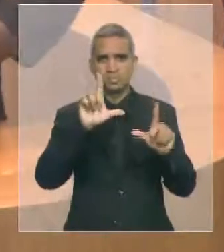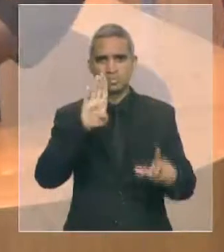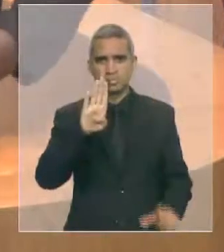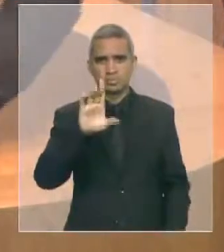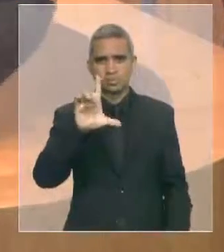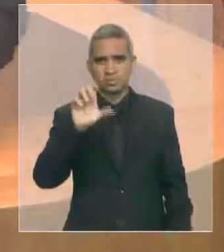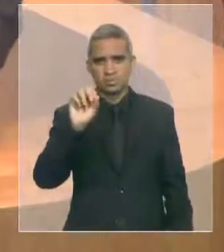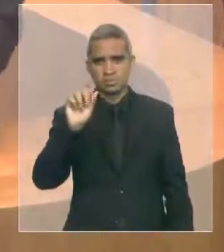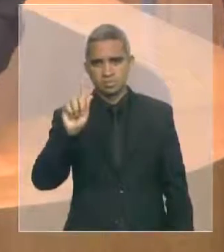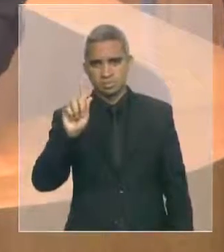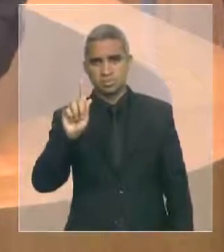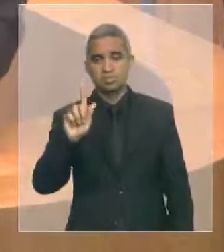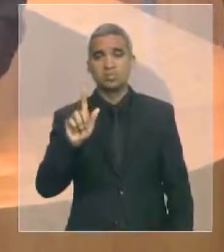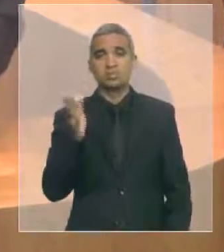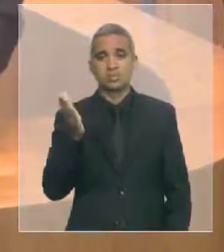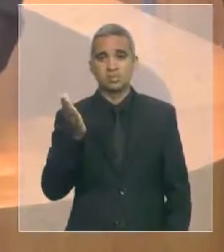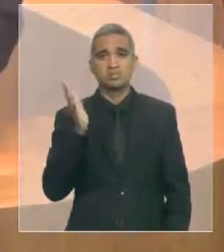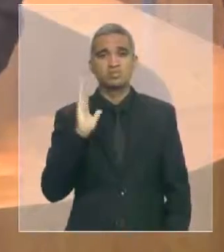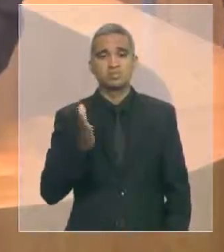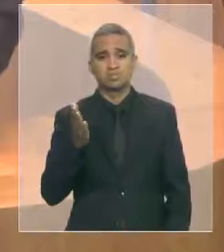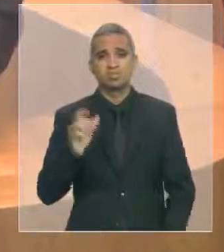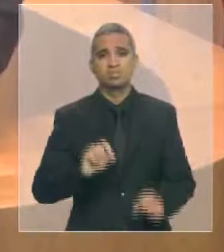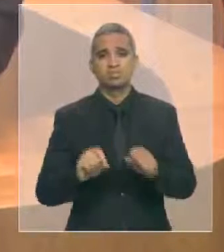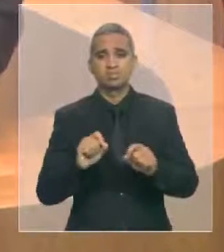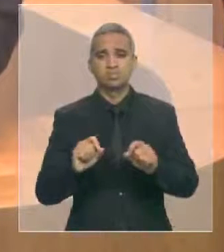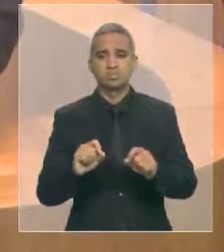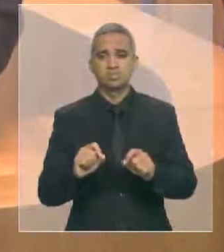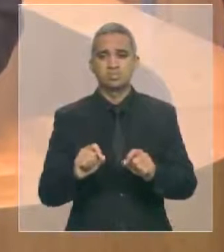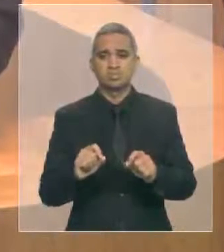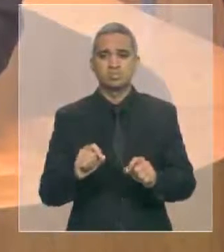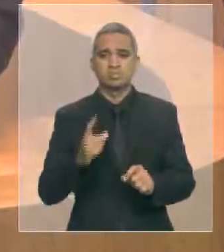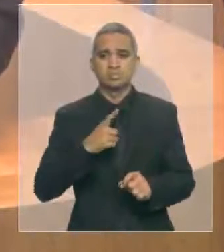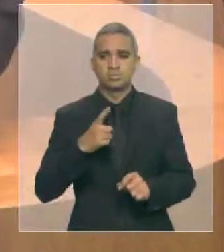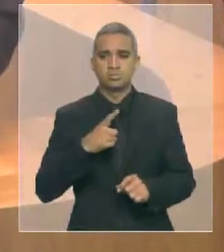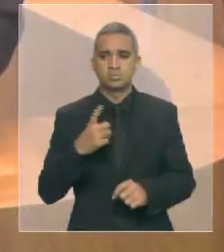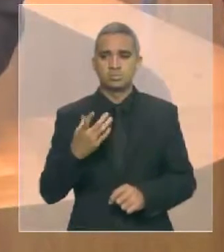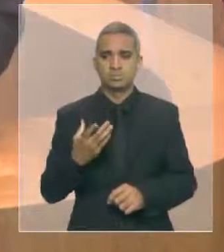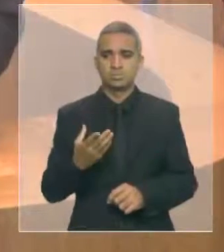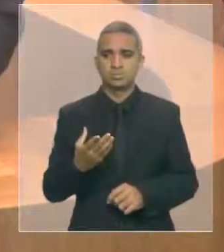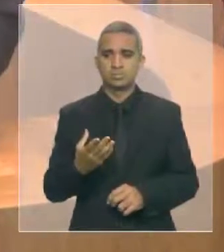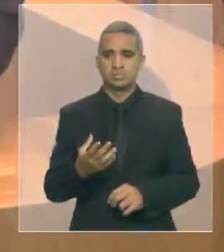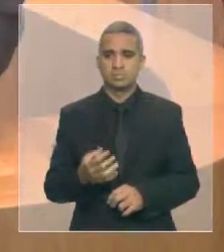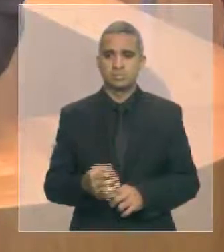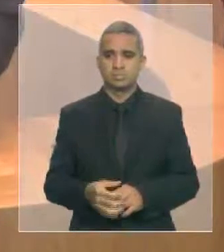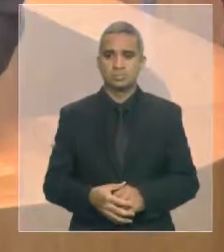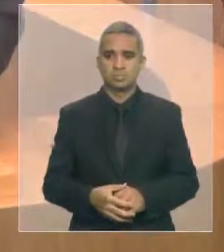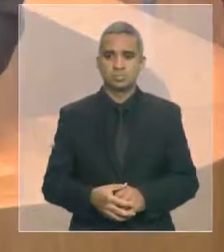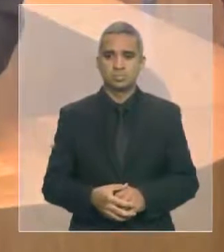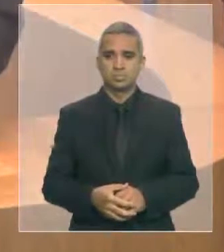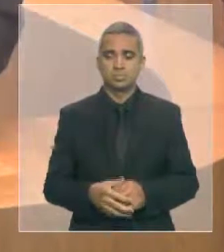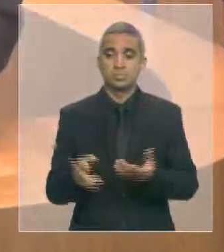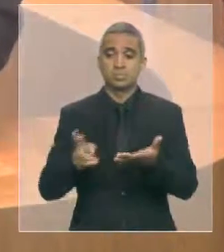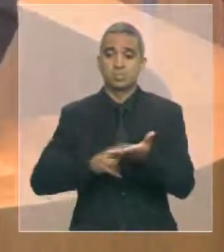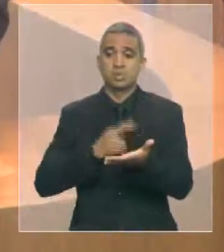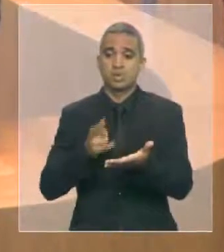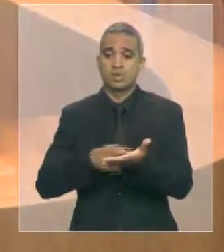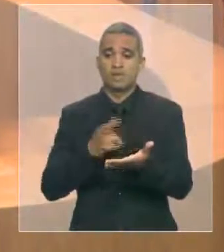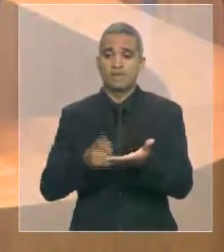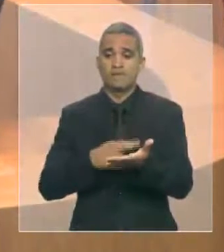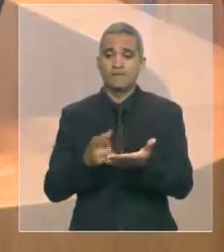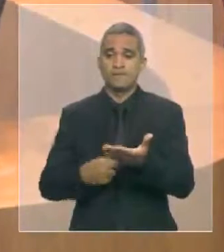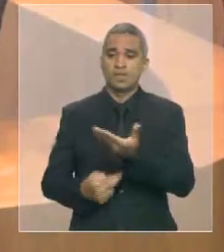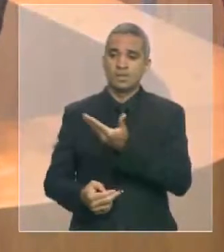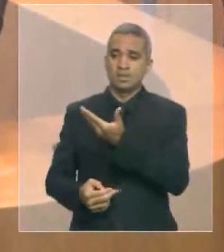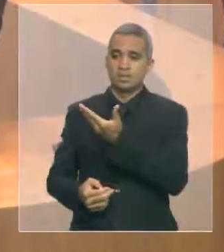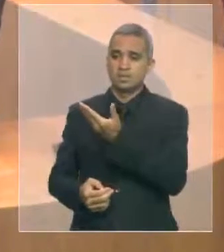e ele agora já lançou, mas está aqui com a edição da revista Segurança em Ação.